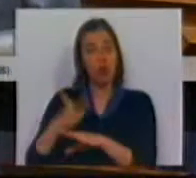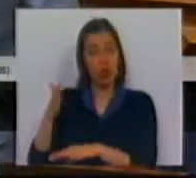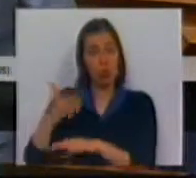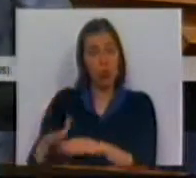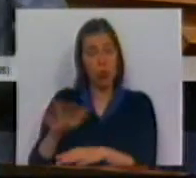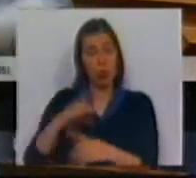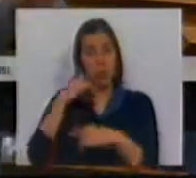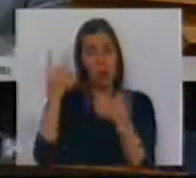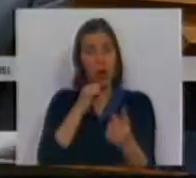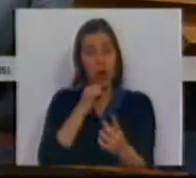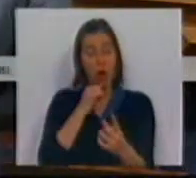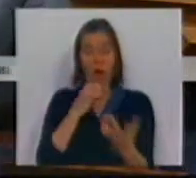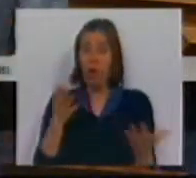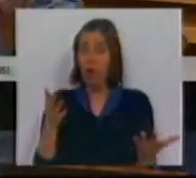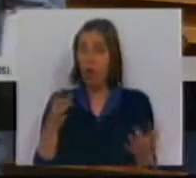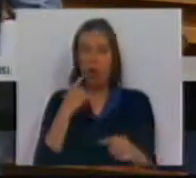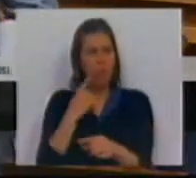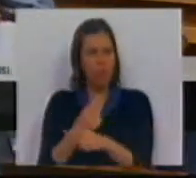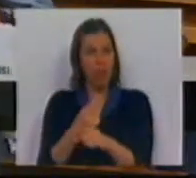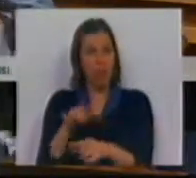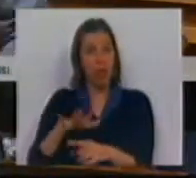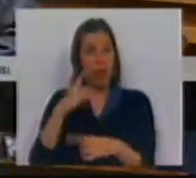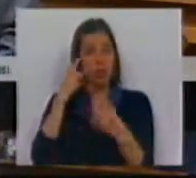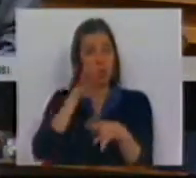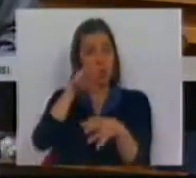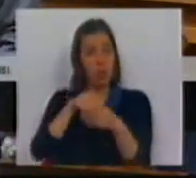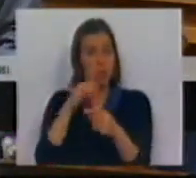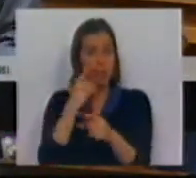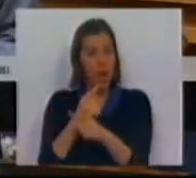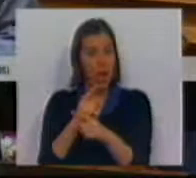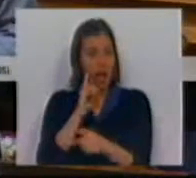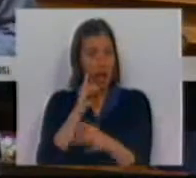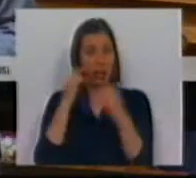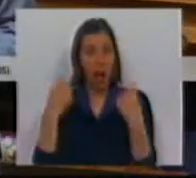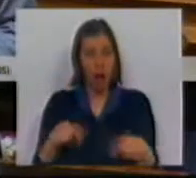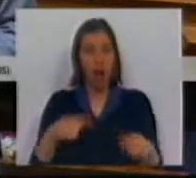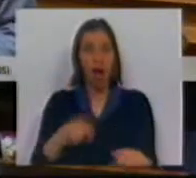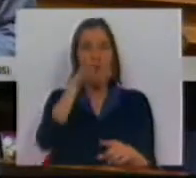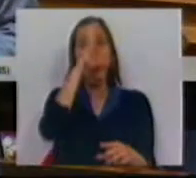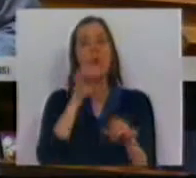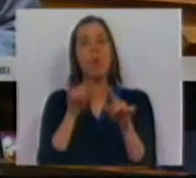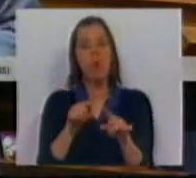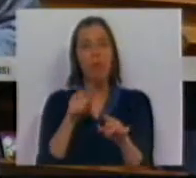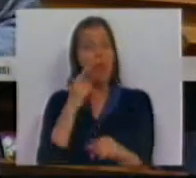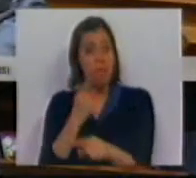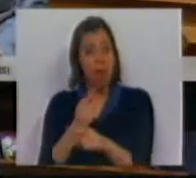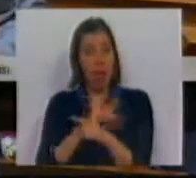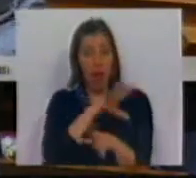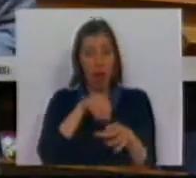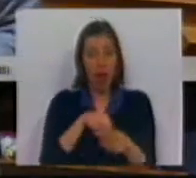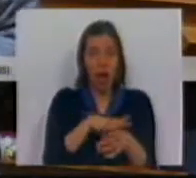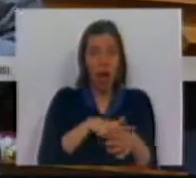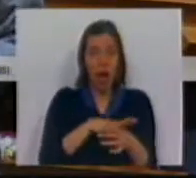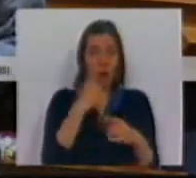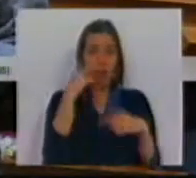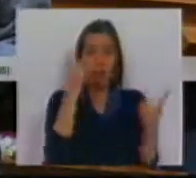do domínio público hídrico, e isto mantém-se no domínio público hídrico. Portanto, há uma garantia por parte do Governo de que se mantém no domínio público